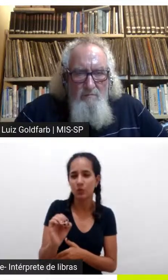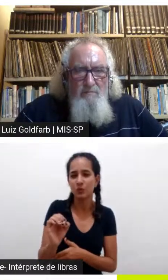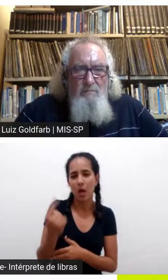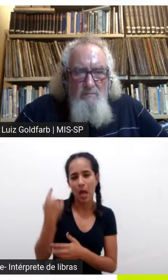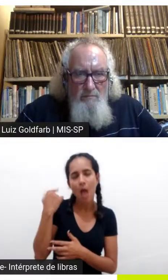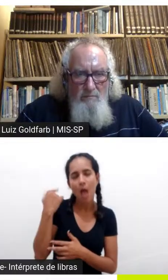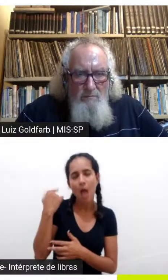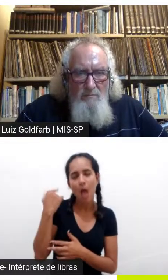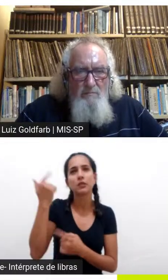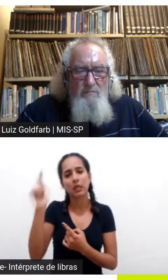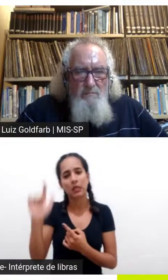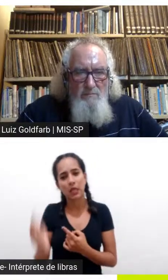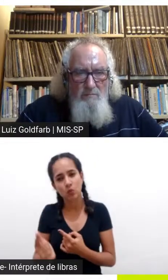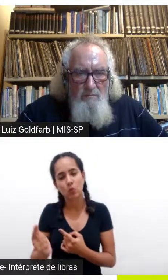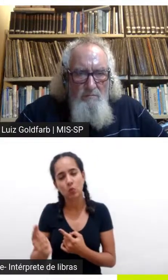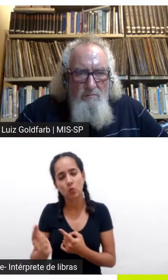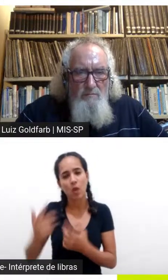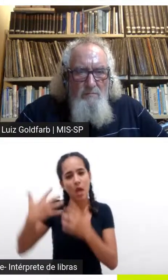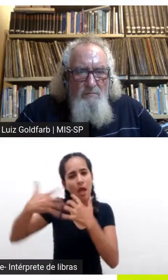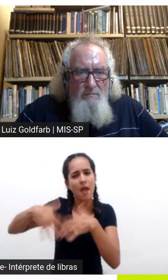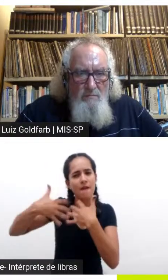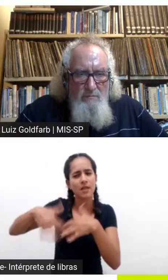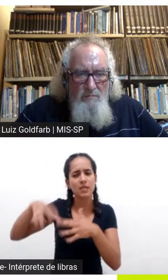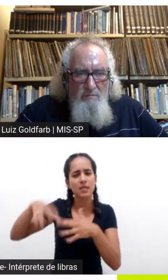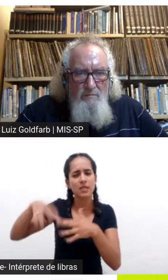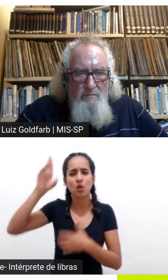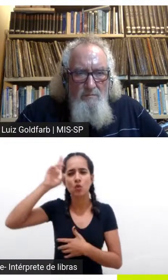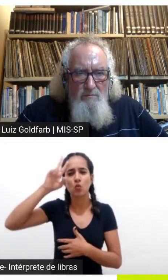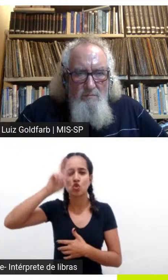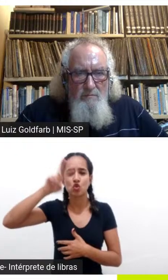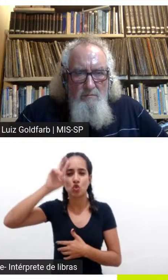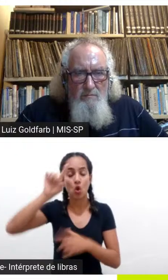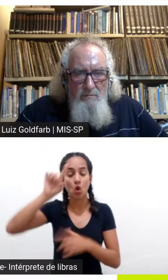histórica e religiosa de